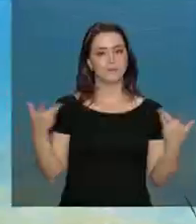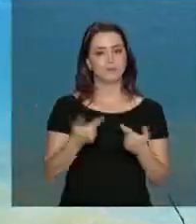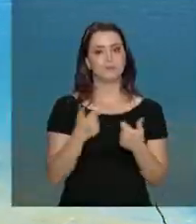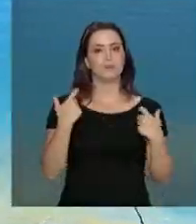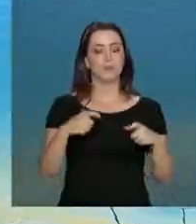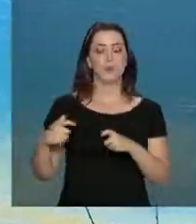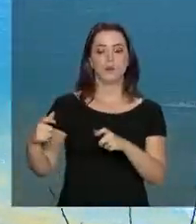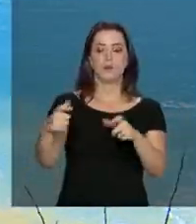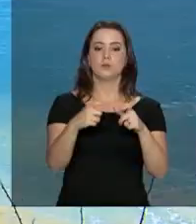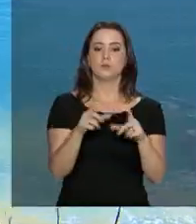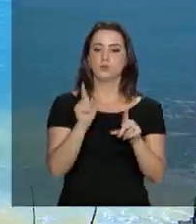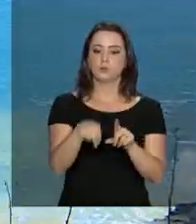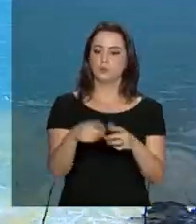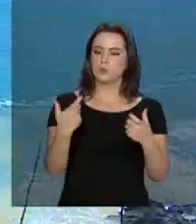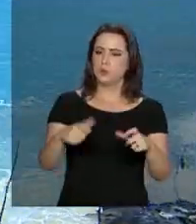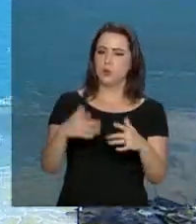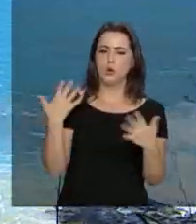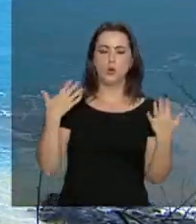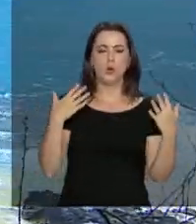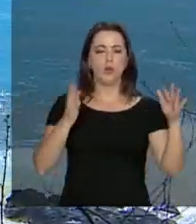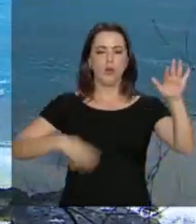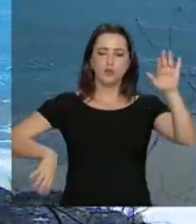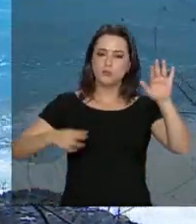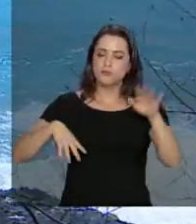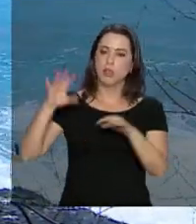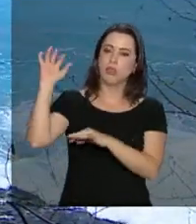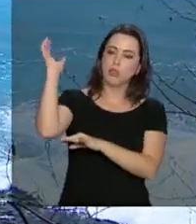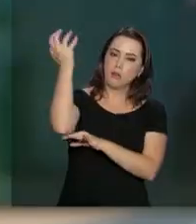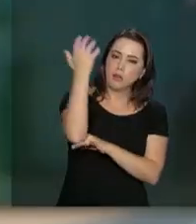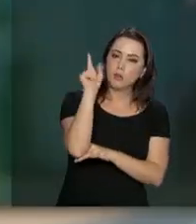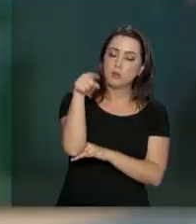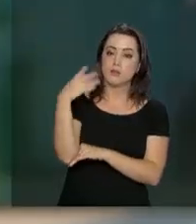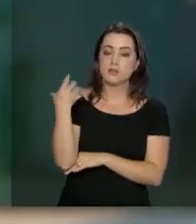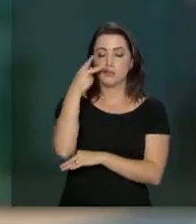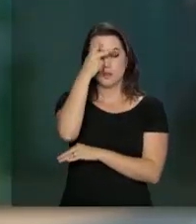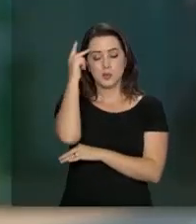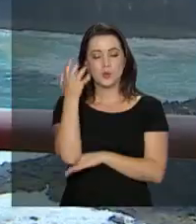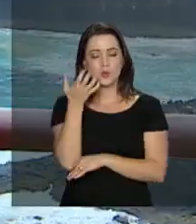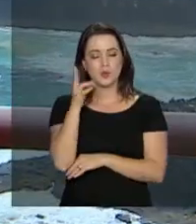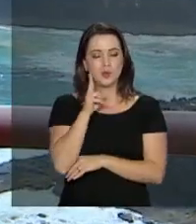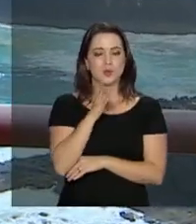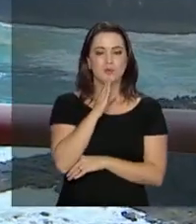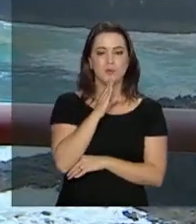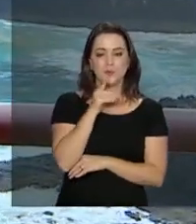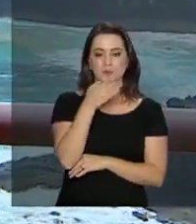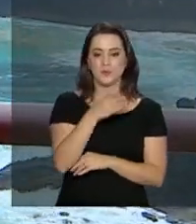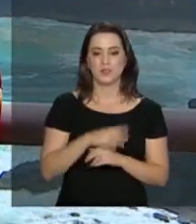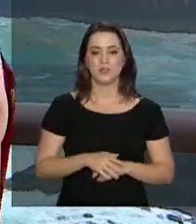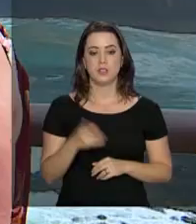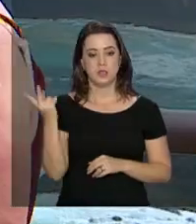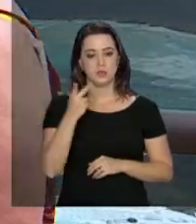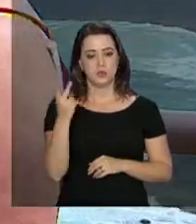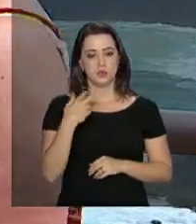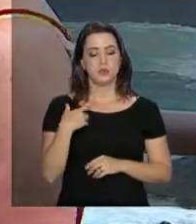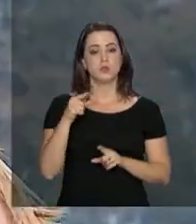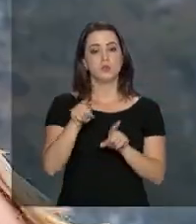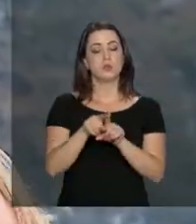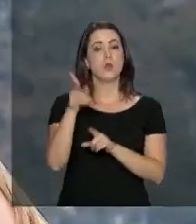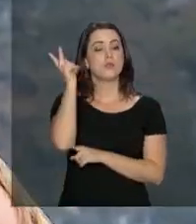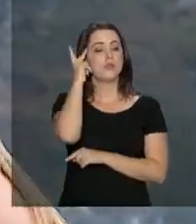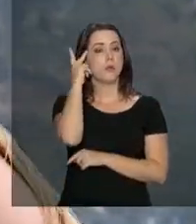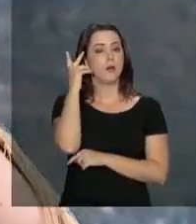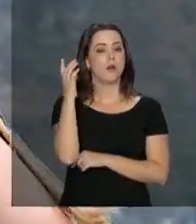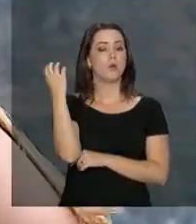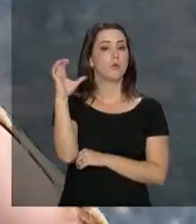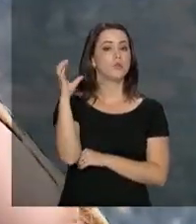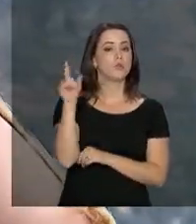nesses ambientes, que são ambientes naturais, que atraem tantos turistas do Brasil e do mundo. Estas turistas vieram de Campinas e